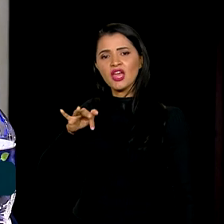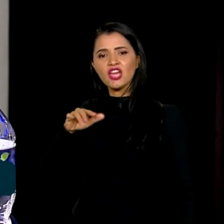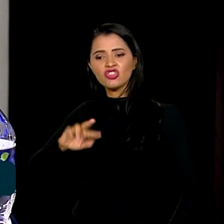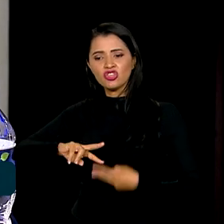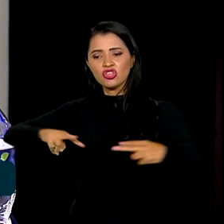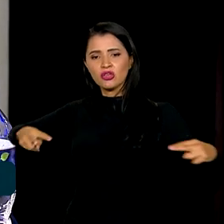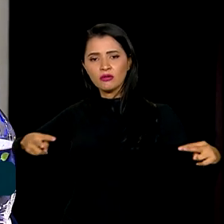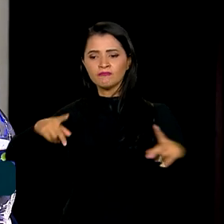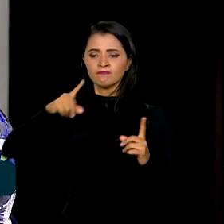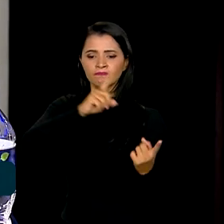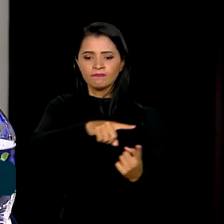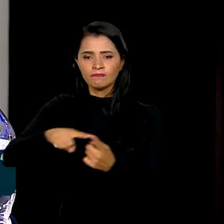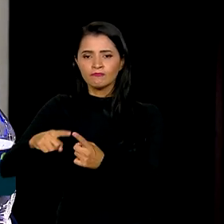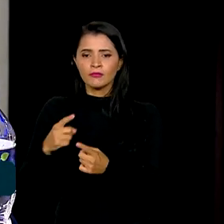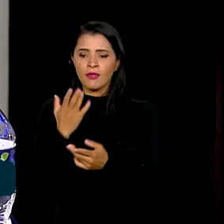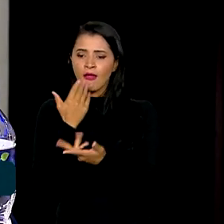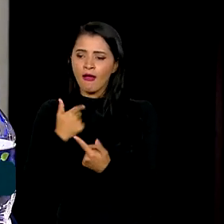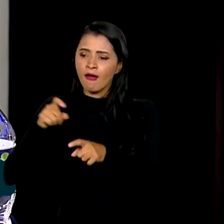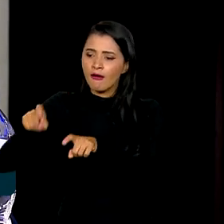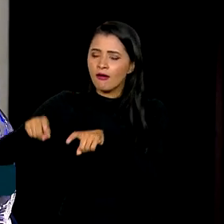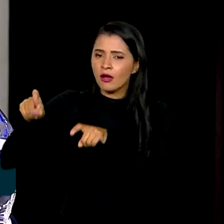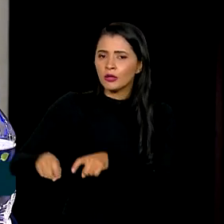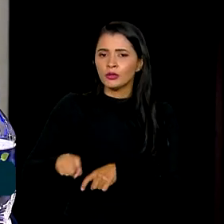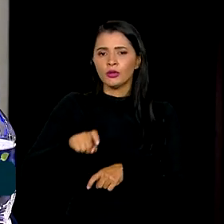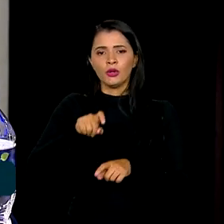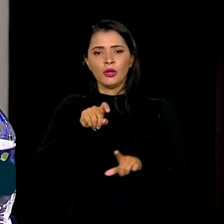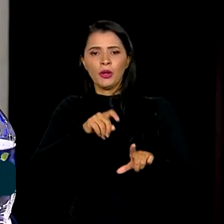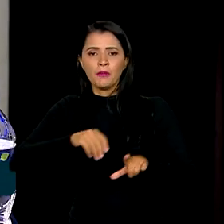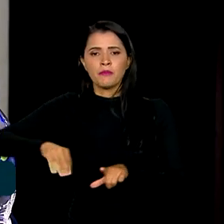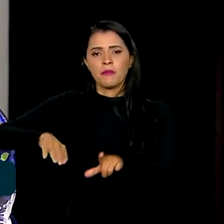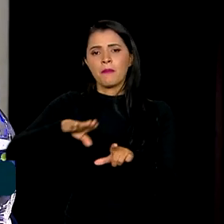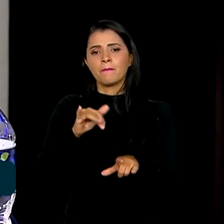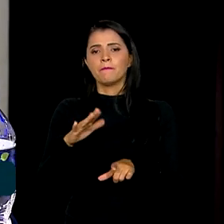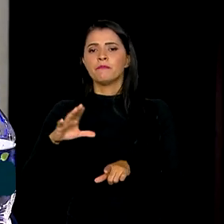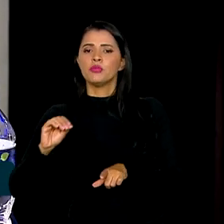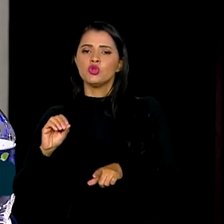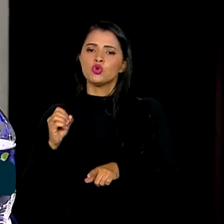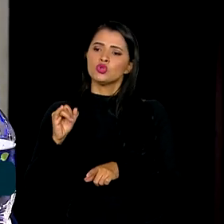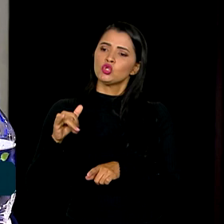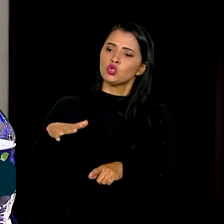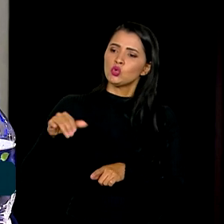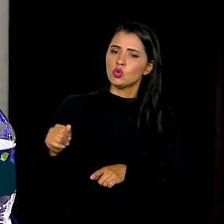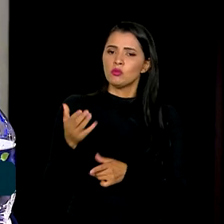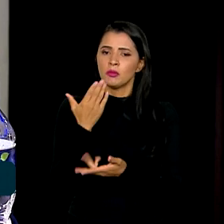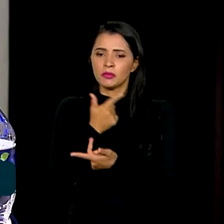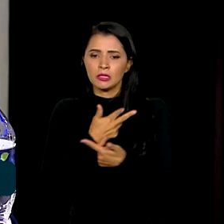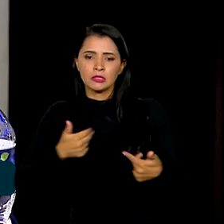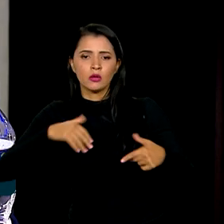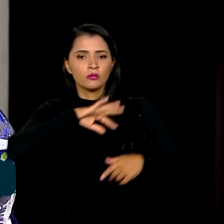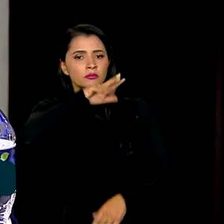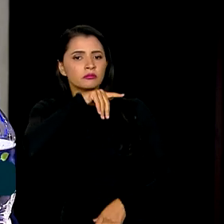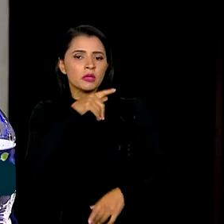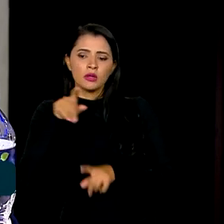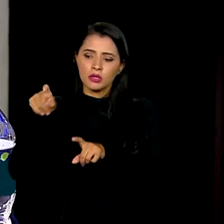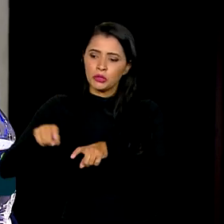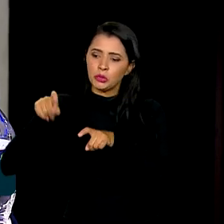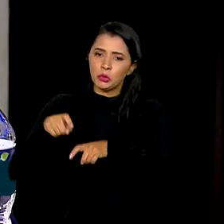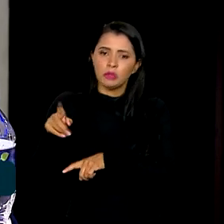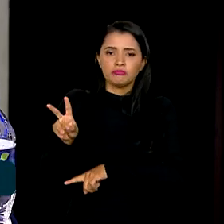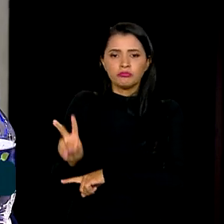agroalimentares, bioinsumos, alimentação animal, agricultura de